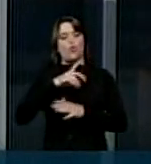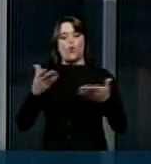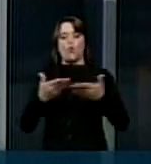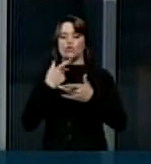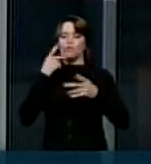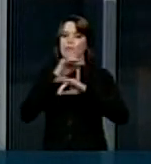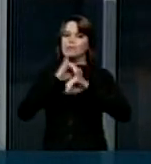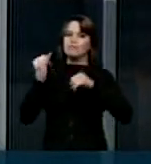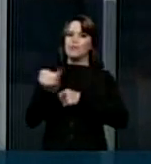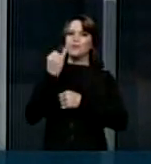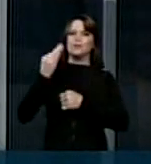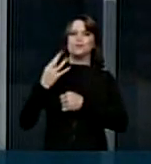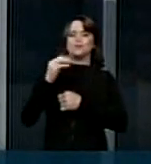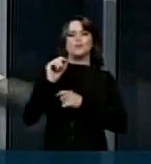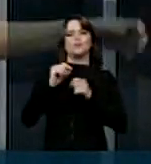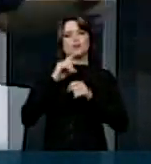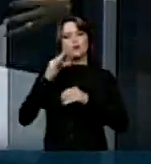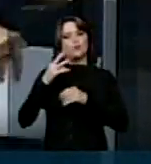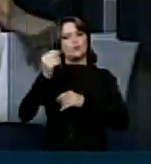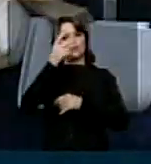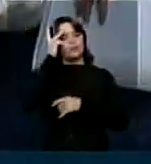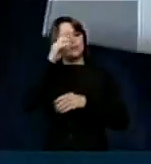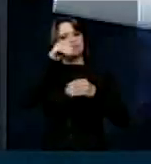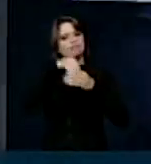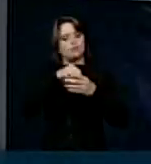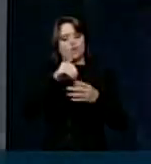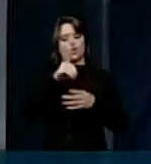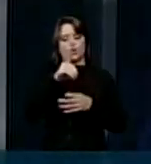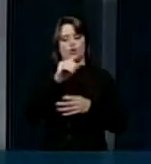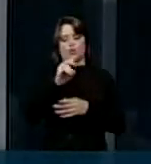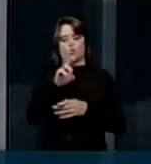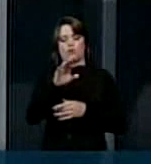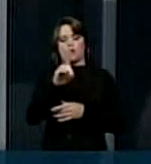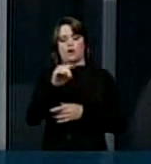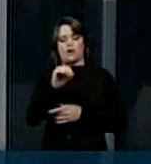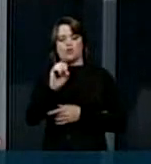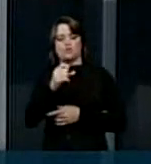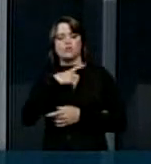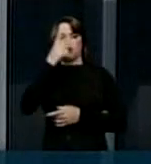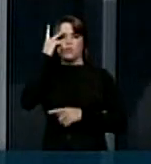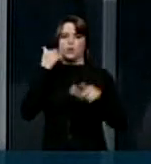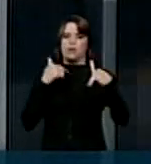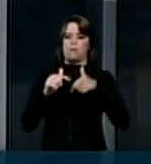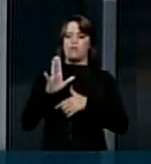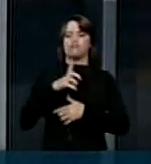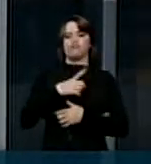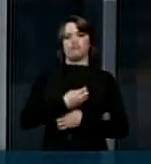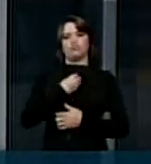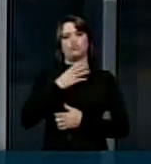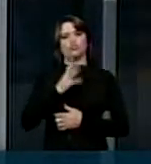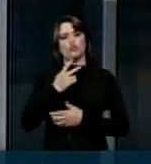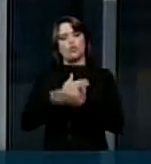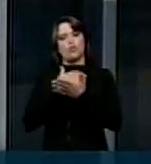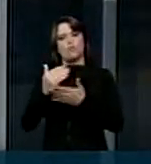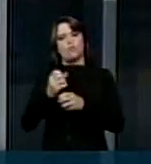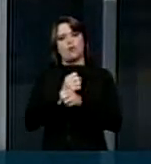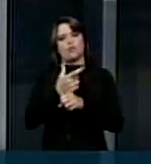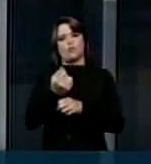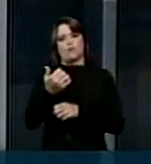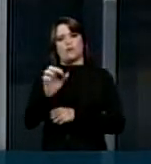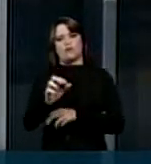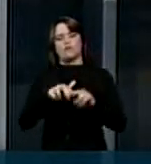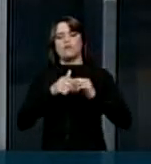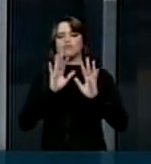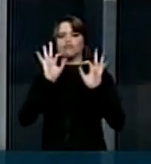excelente notícia para todos os douradenses, um trabalho que eu comecei em 2010